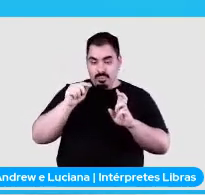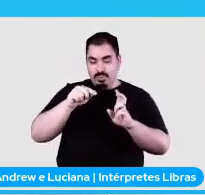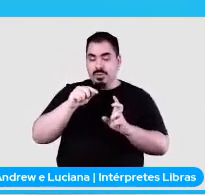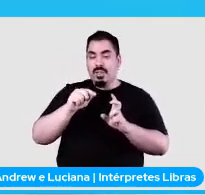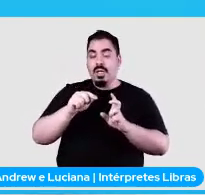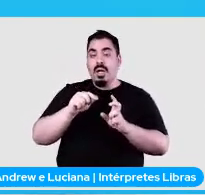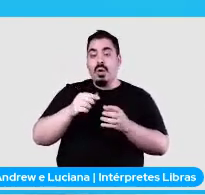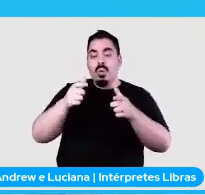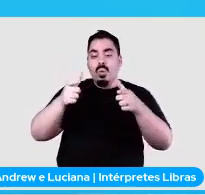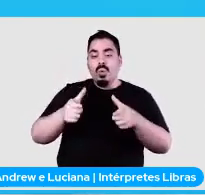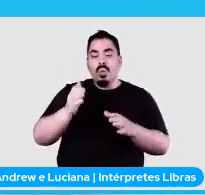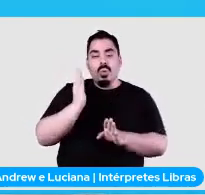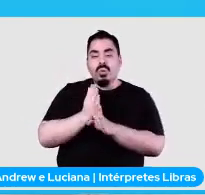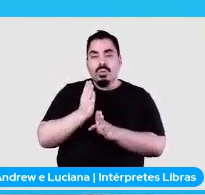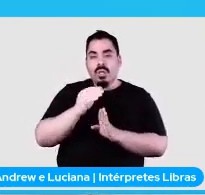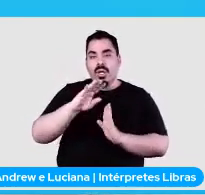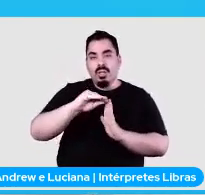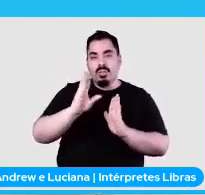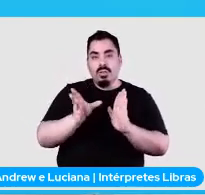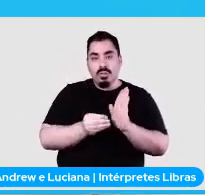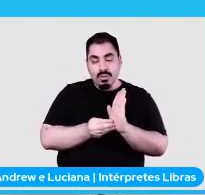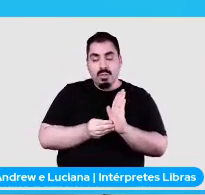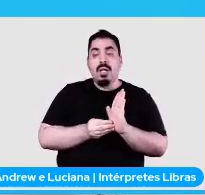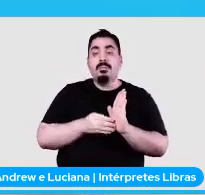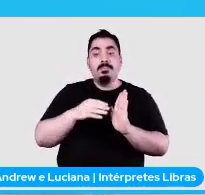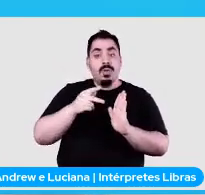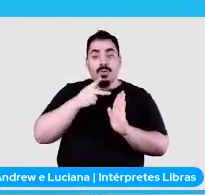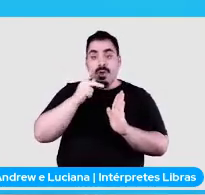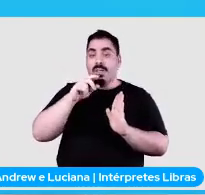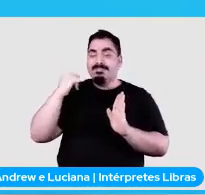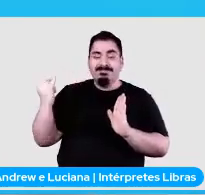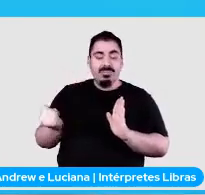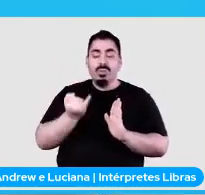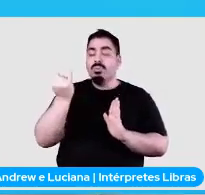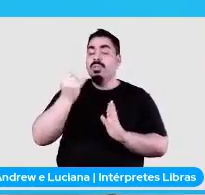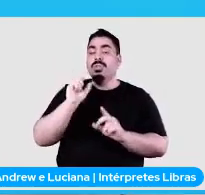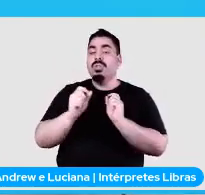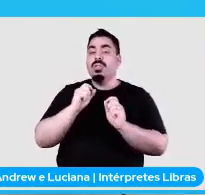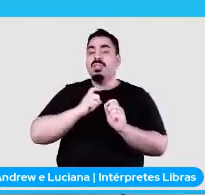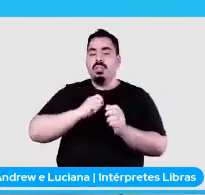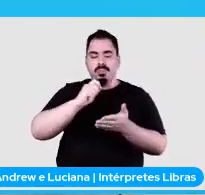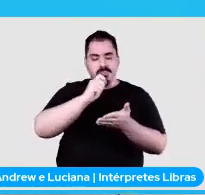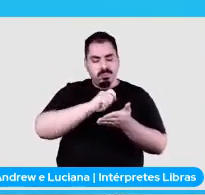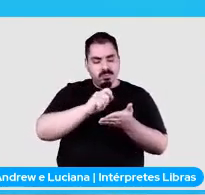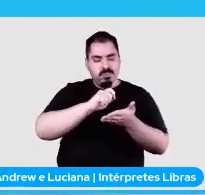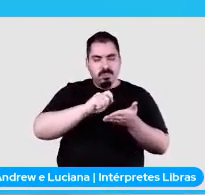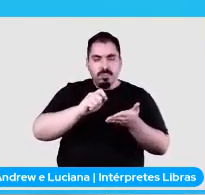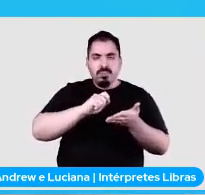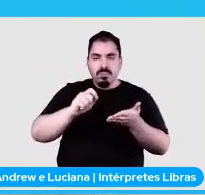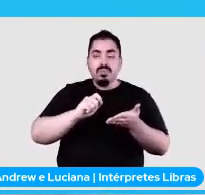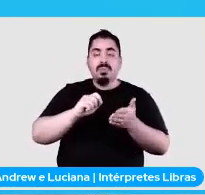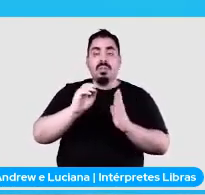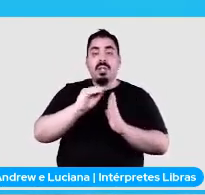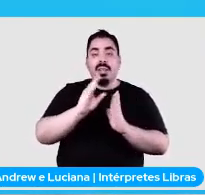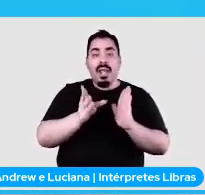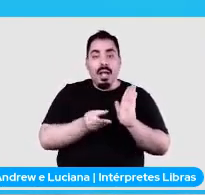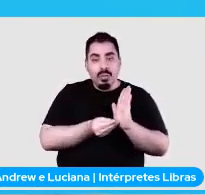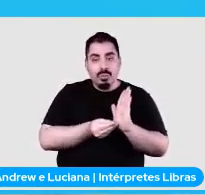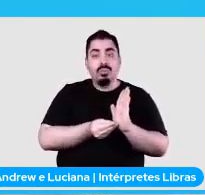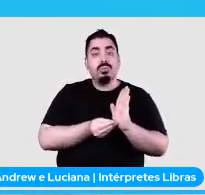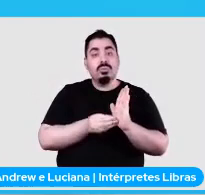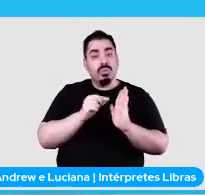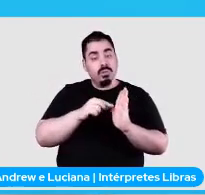é muito importante a gente ter anotações de boa qualidade, né? A gente ter dados que sejam